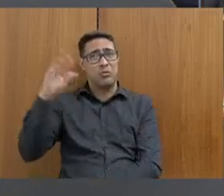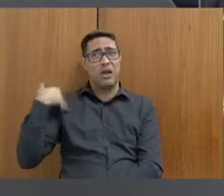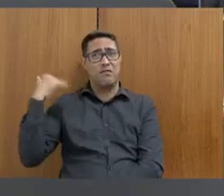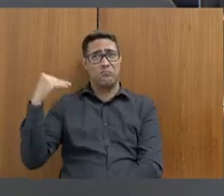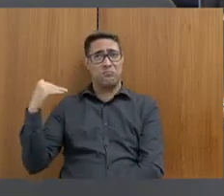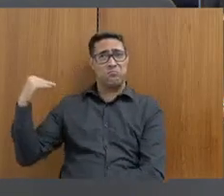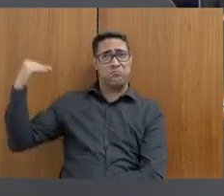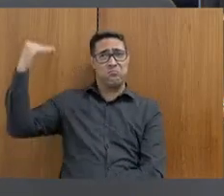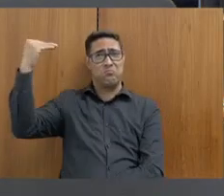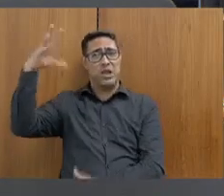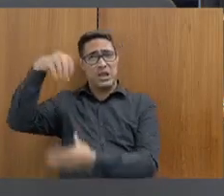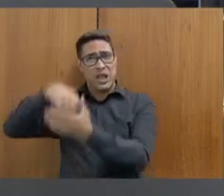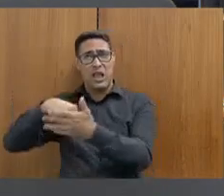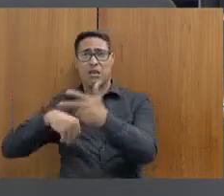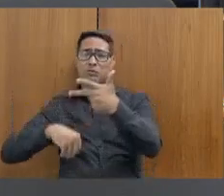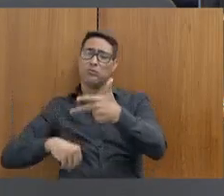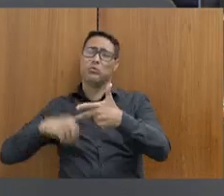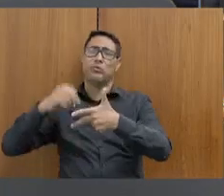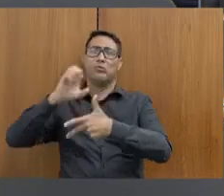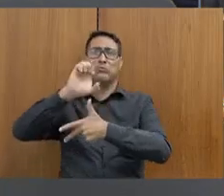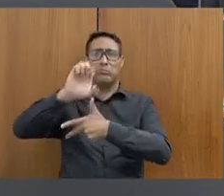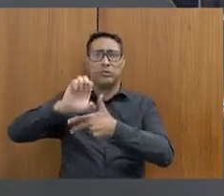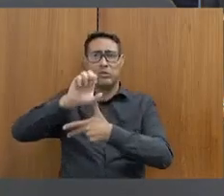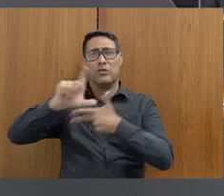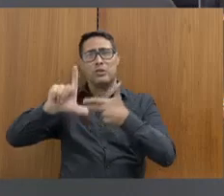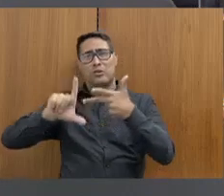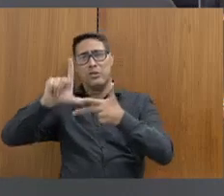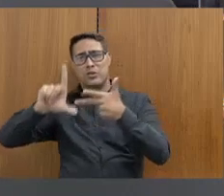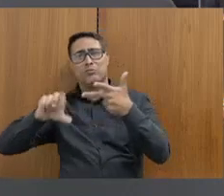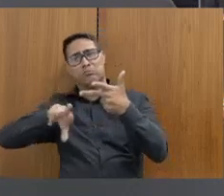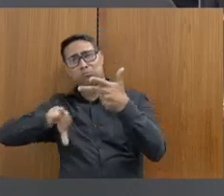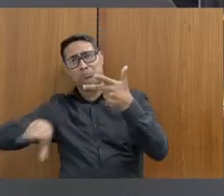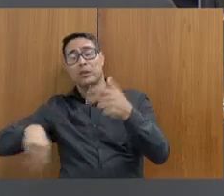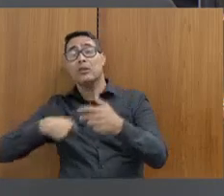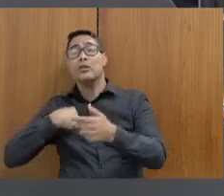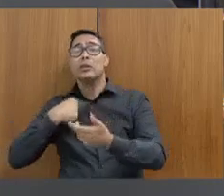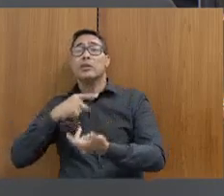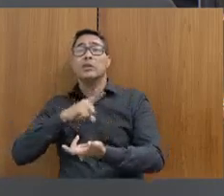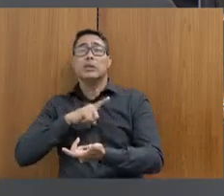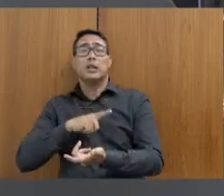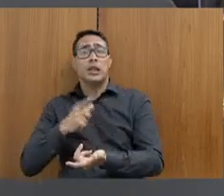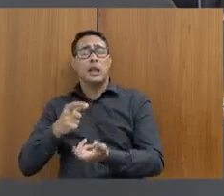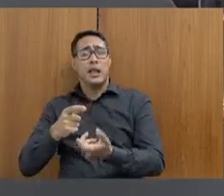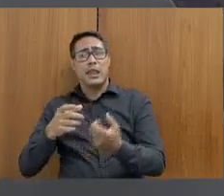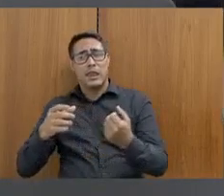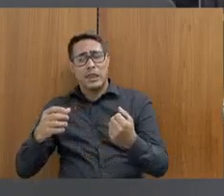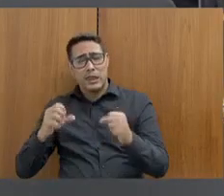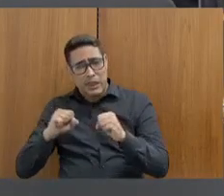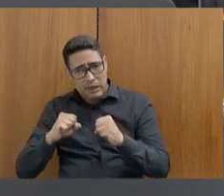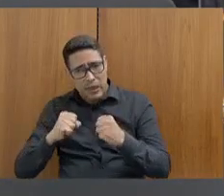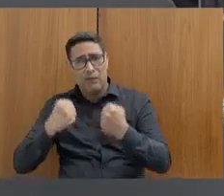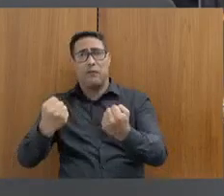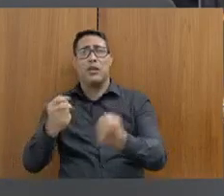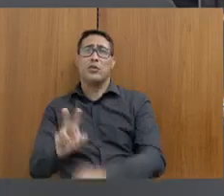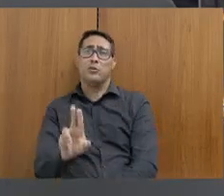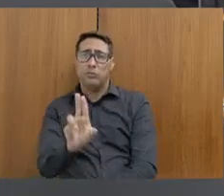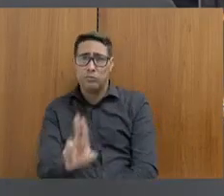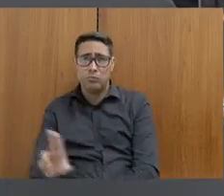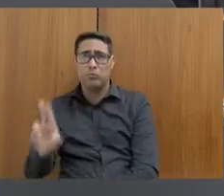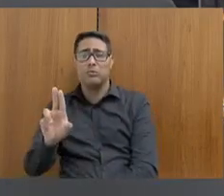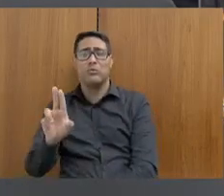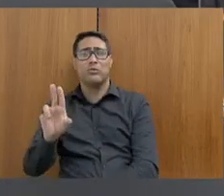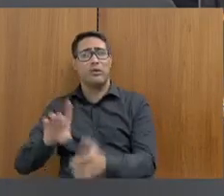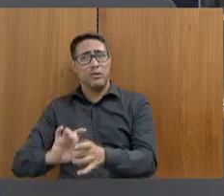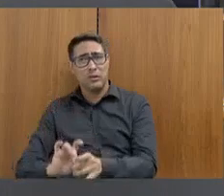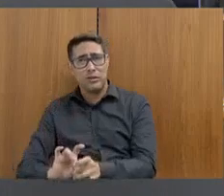executivo, legislativo, principalmente, que defendem o uso, a descriminalização do uso de